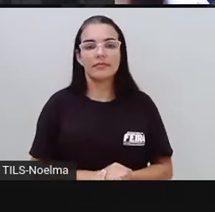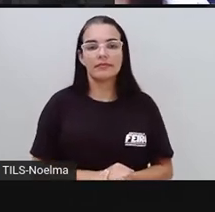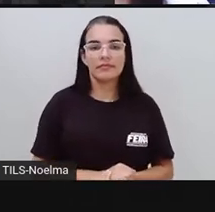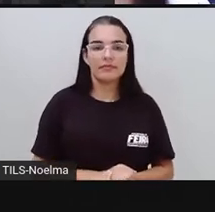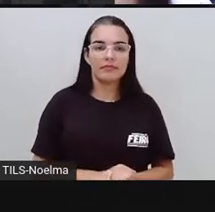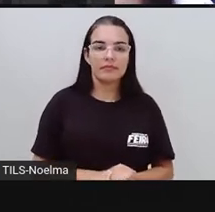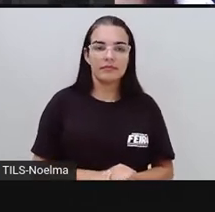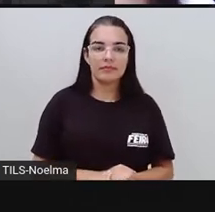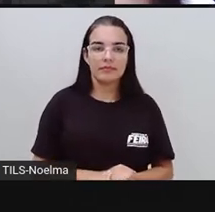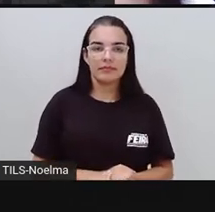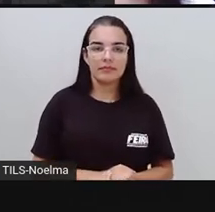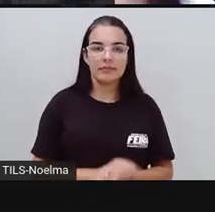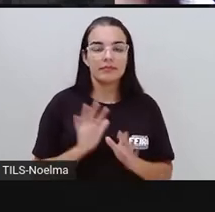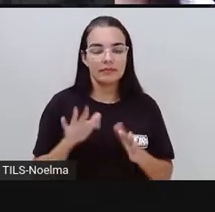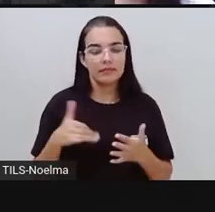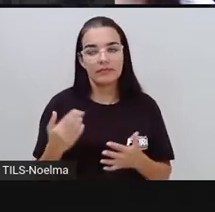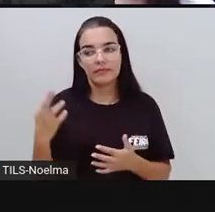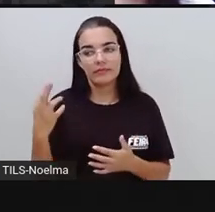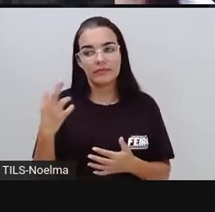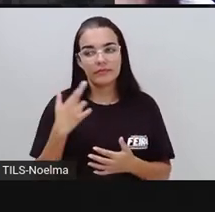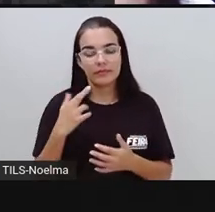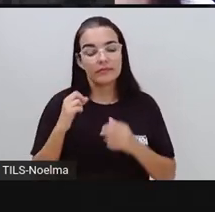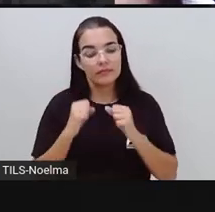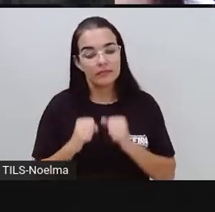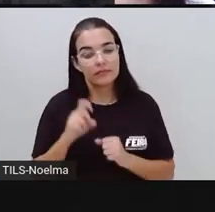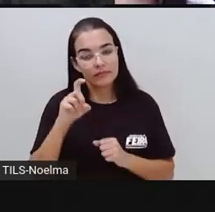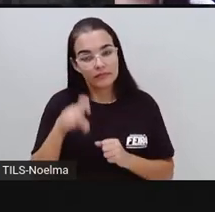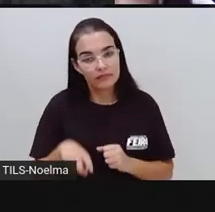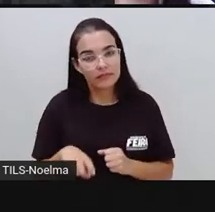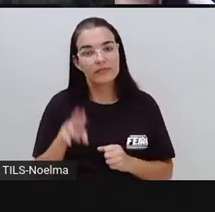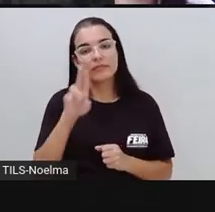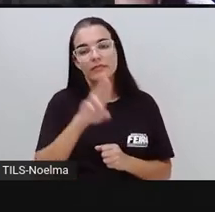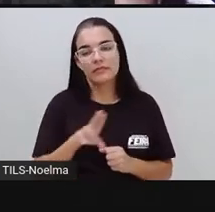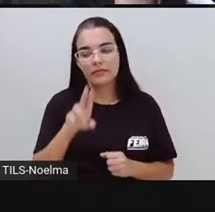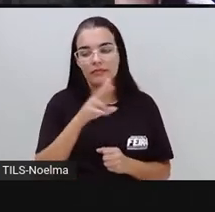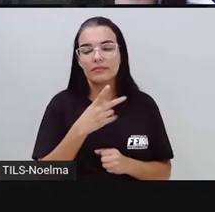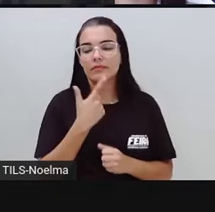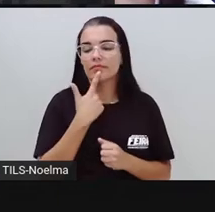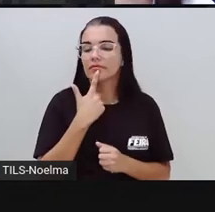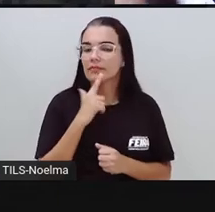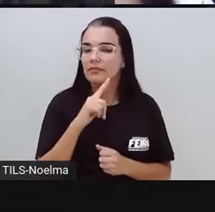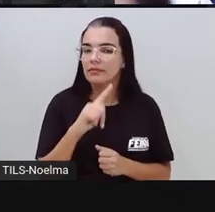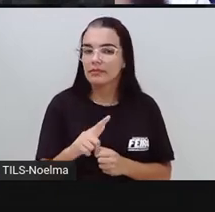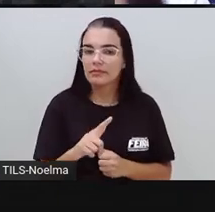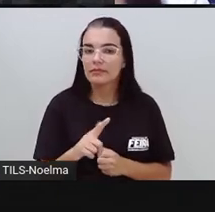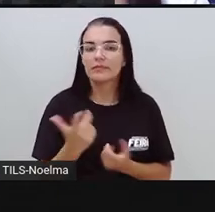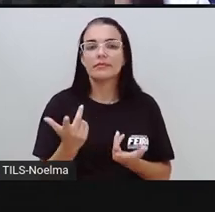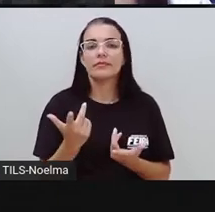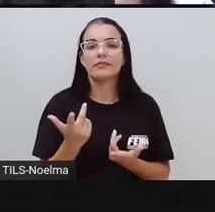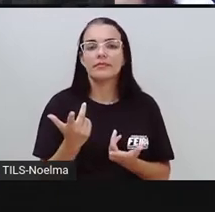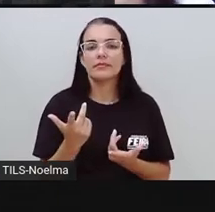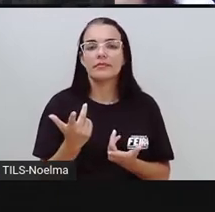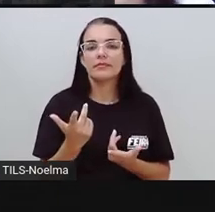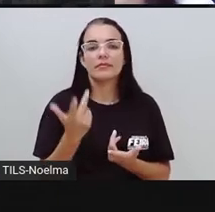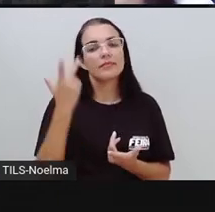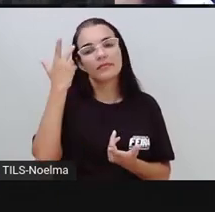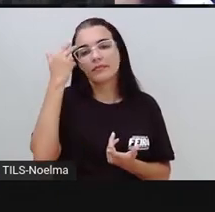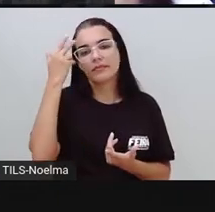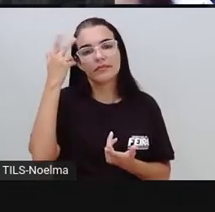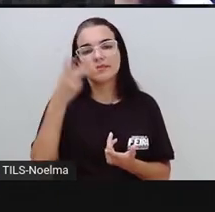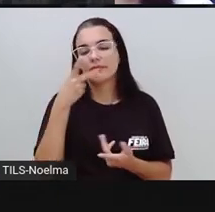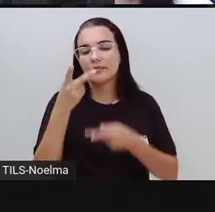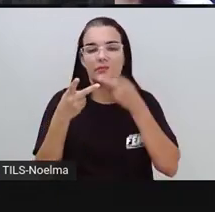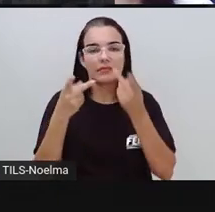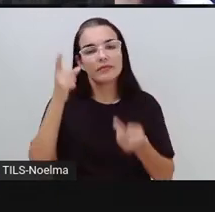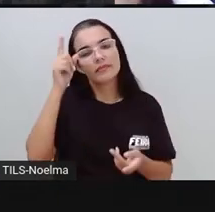Normalmente. Então as respostas podem vir utilizando também a linguagem formal, ou trazerem aí